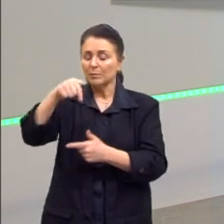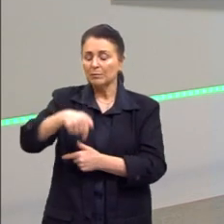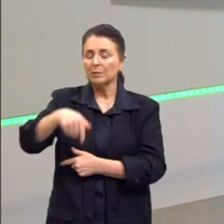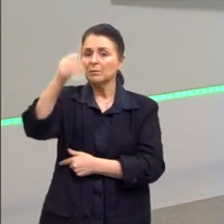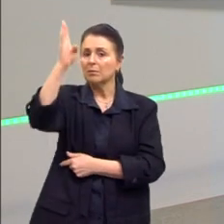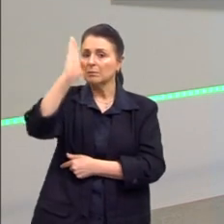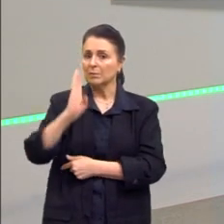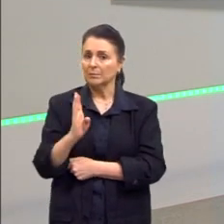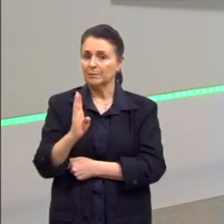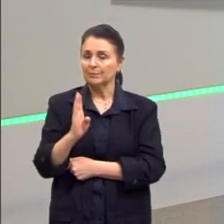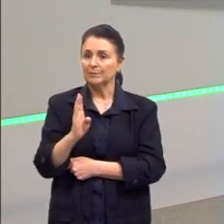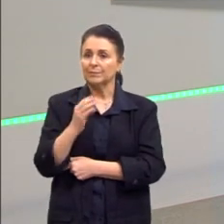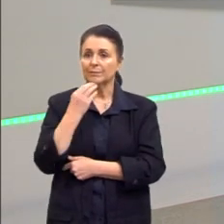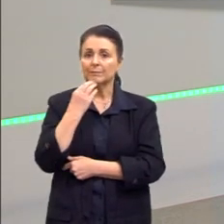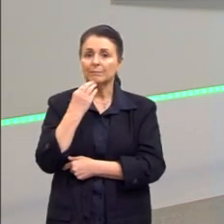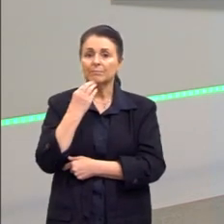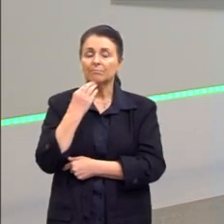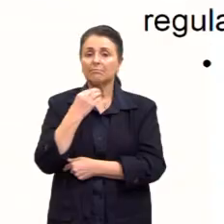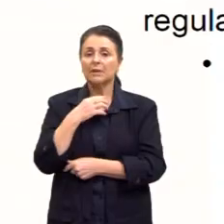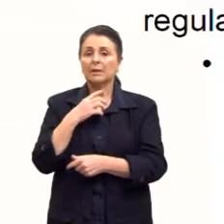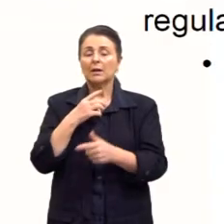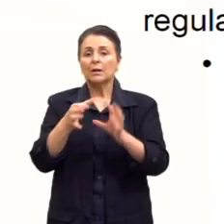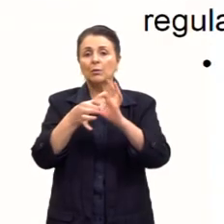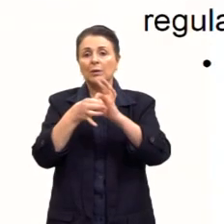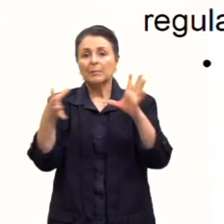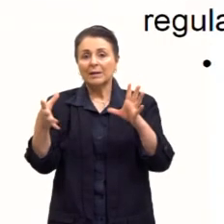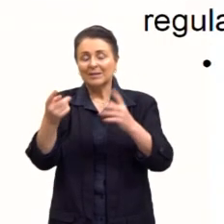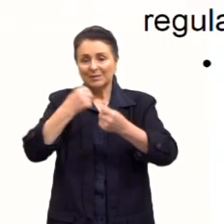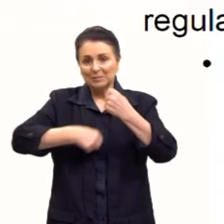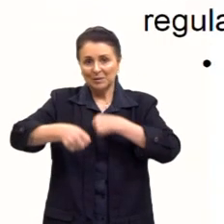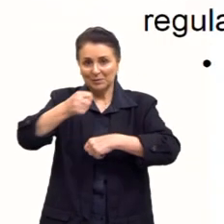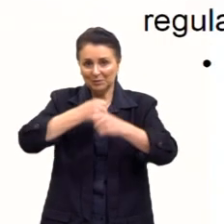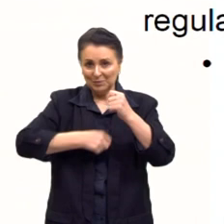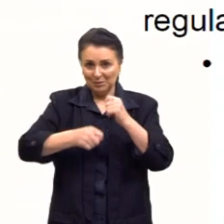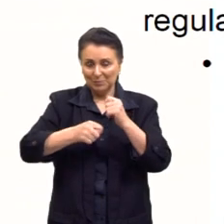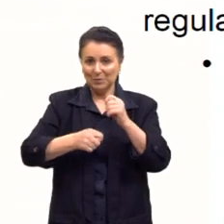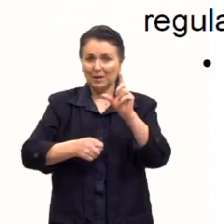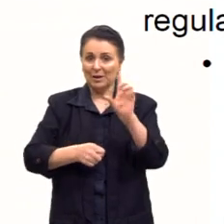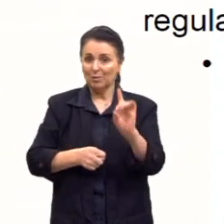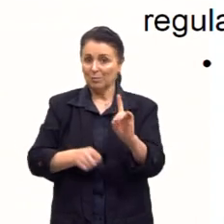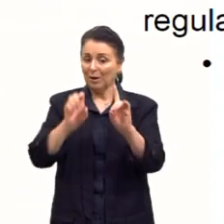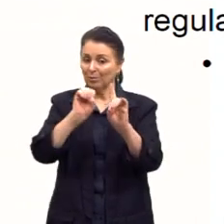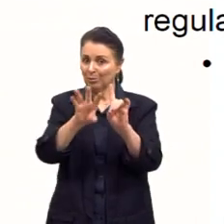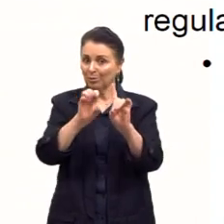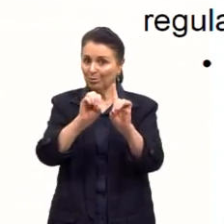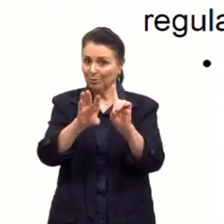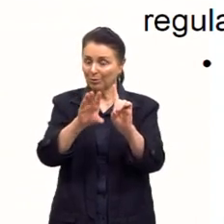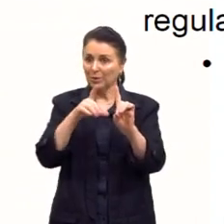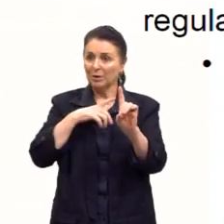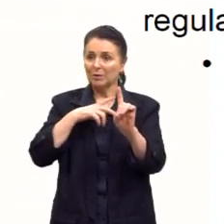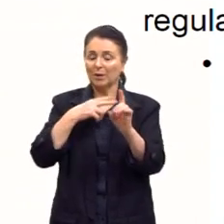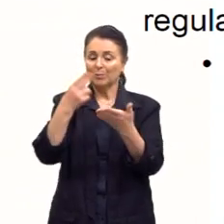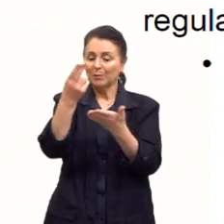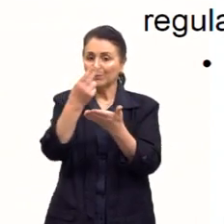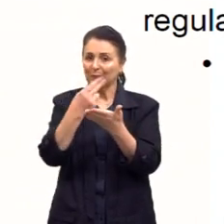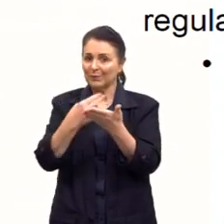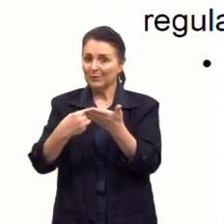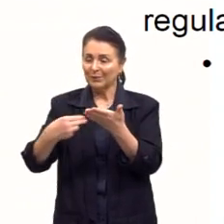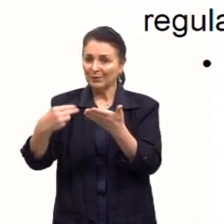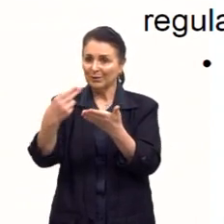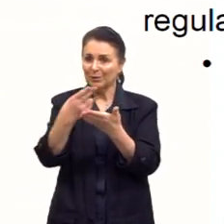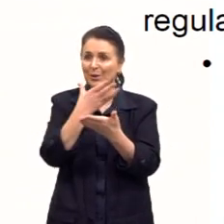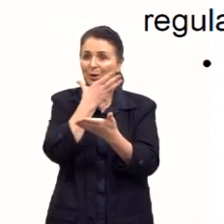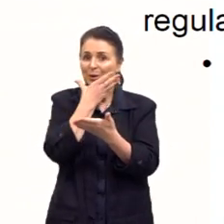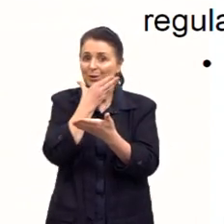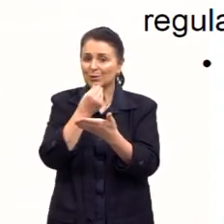E a gente vai falar dessa doutrina, que é o liberalismo econômico. E aqui nesse slide, a gente tem uma pintura, então, de um